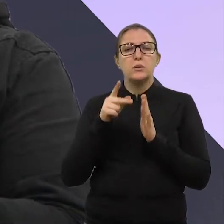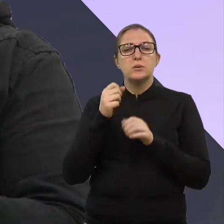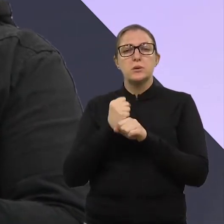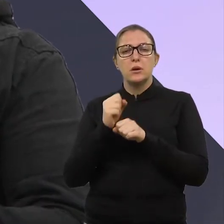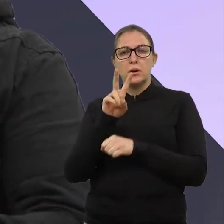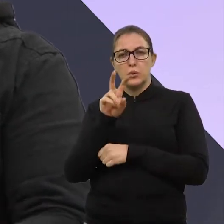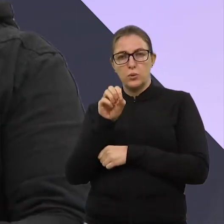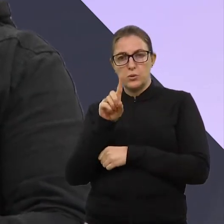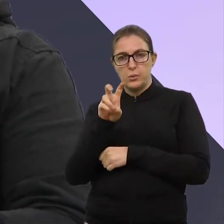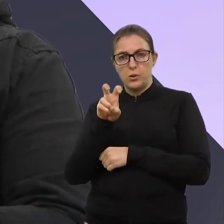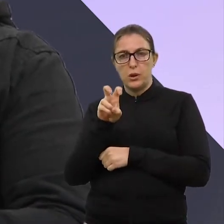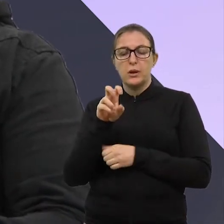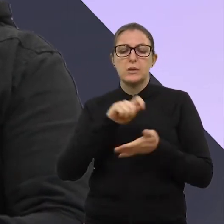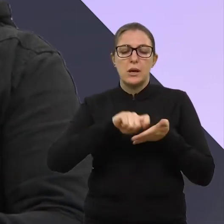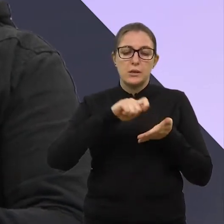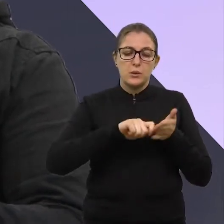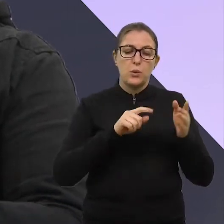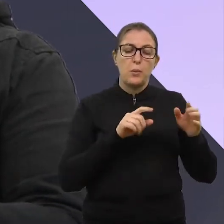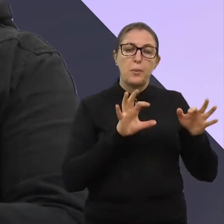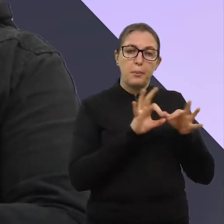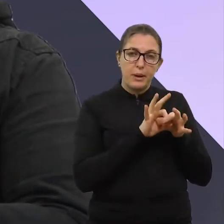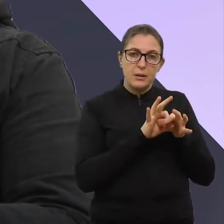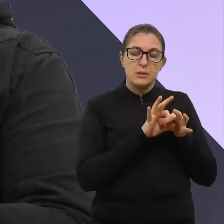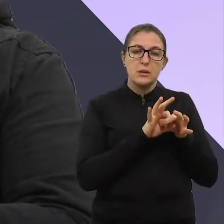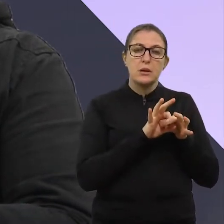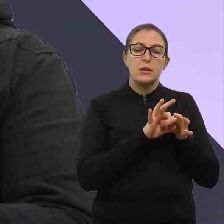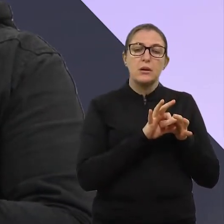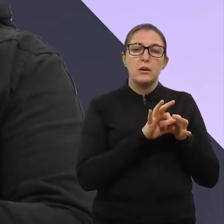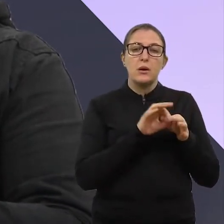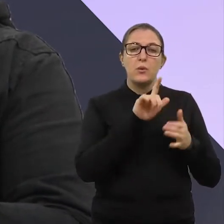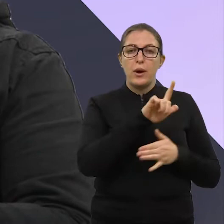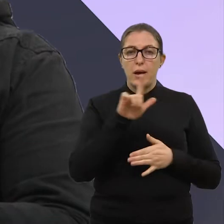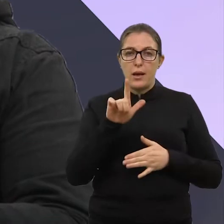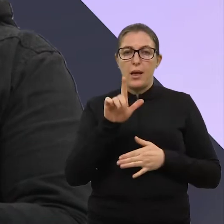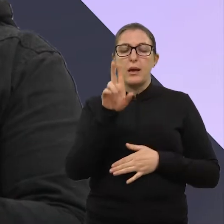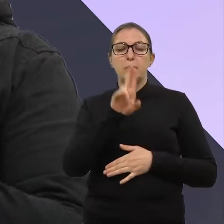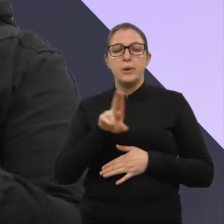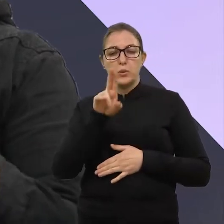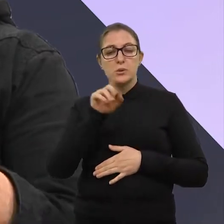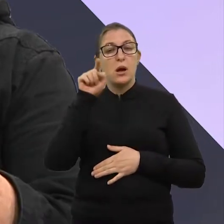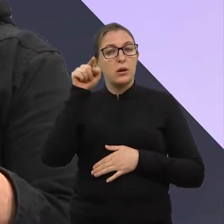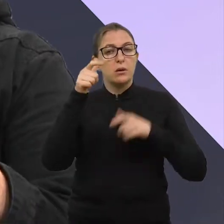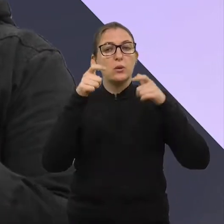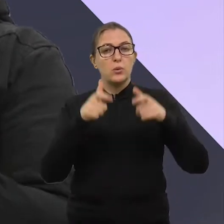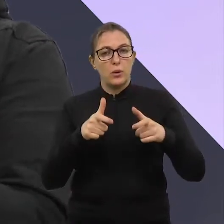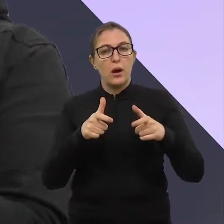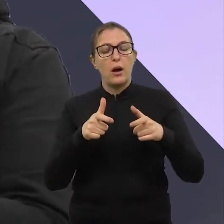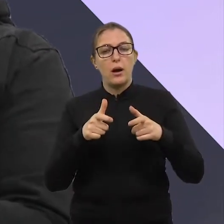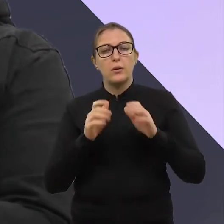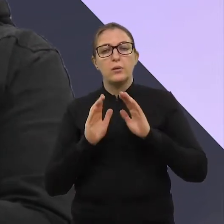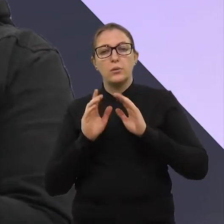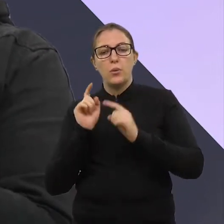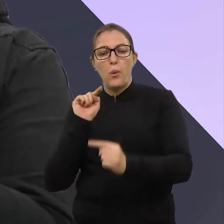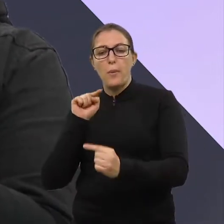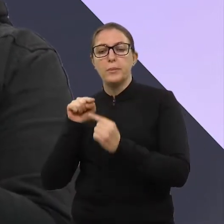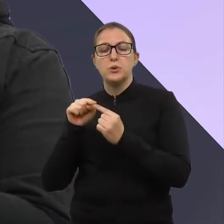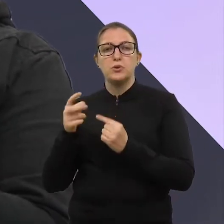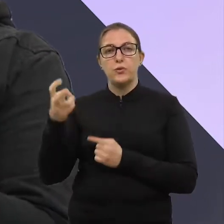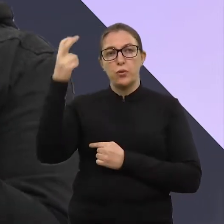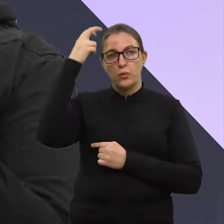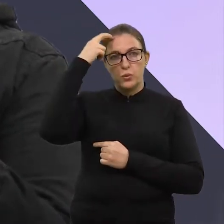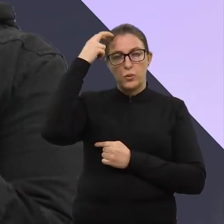Hoje o Rumo para Uso, com finalidade de atividade cultural para aquele espaço, né? Estamos buscando ampliar esse espaço, agora estamos em atos